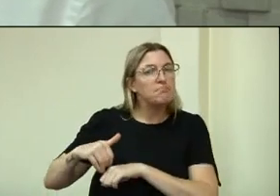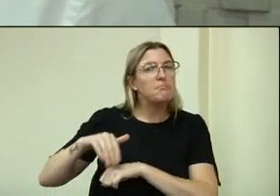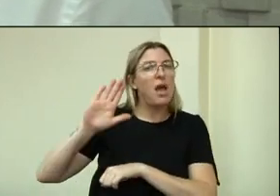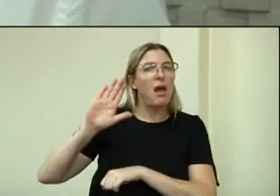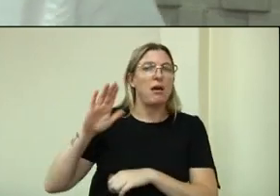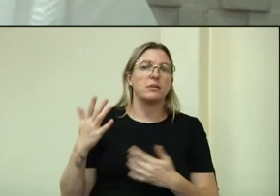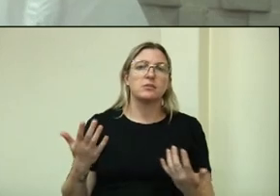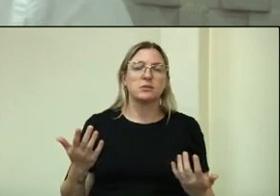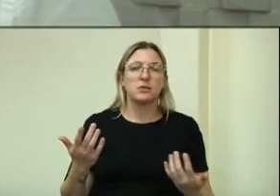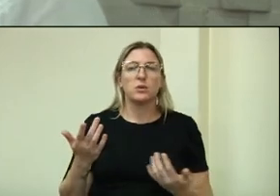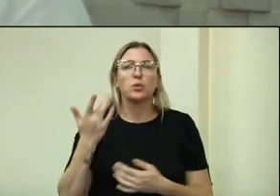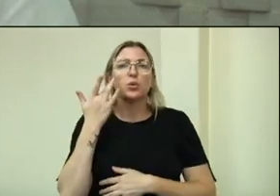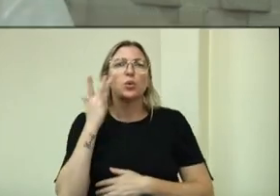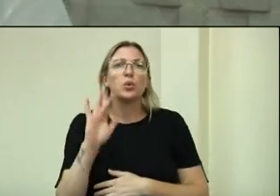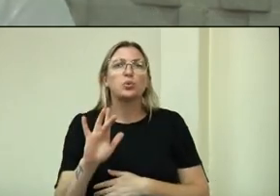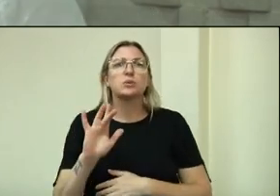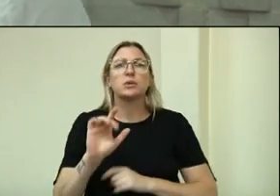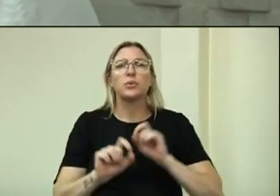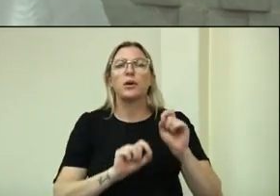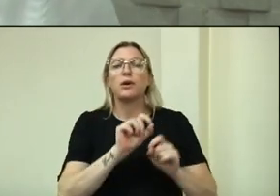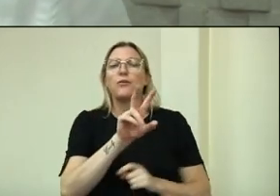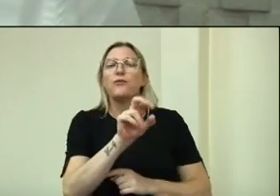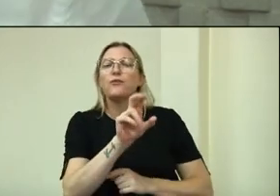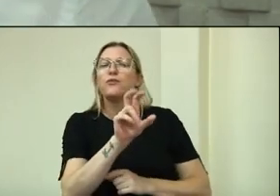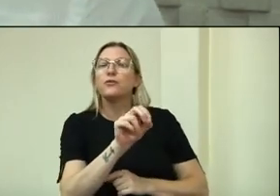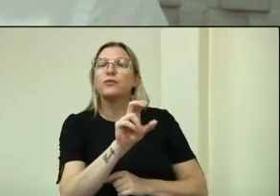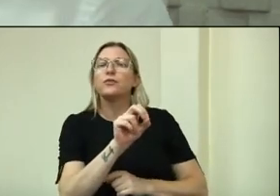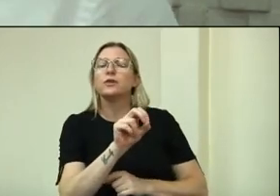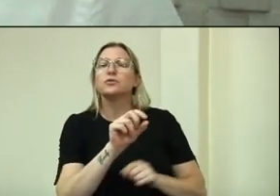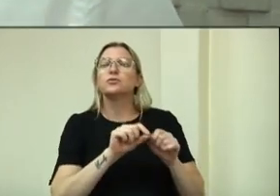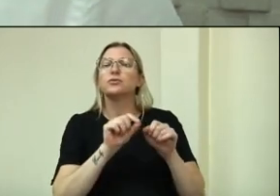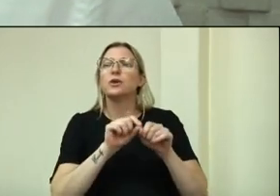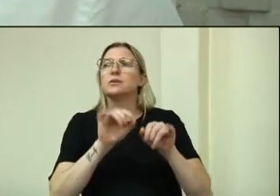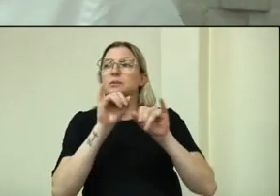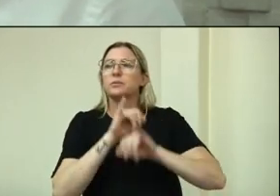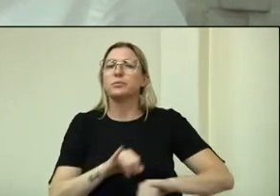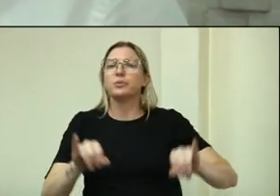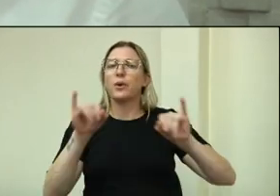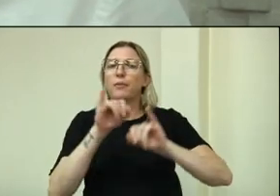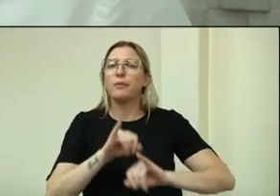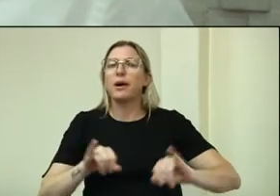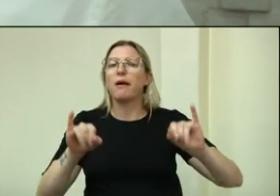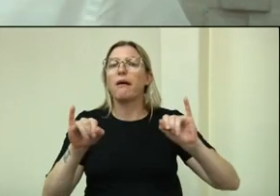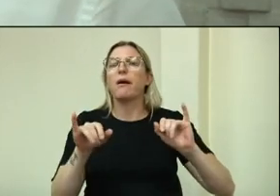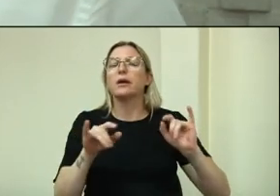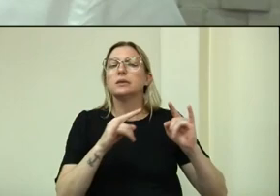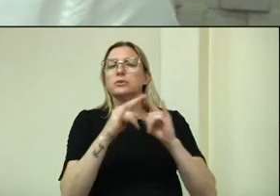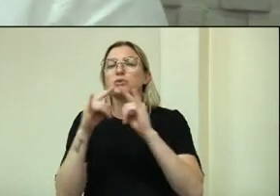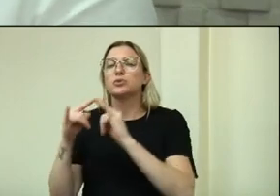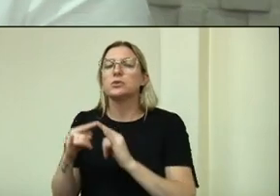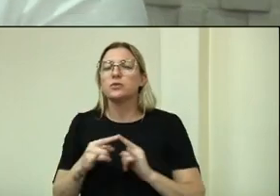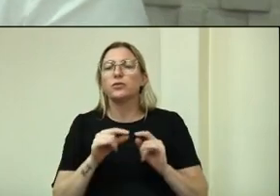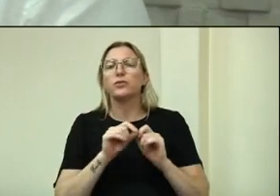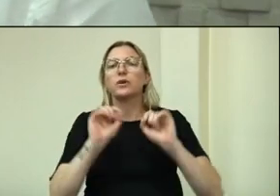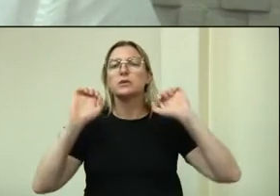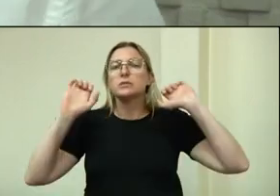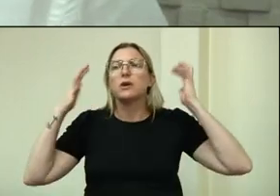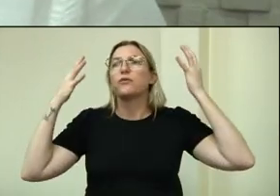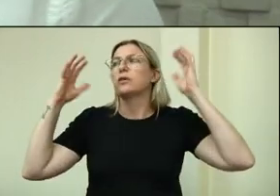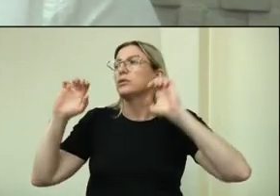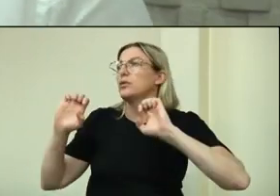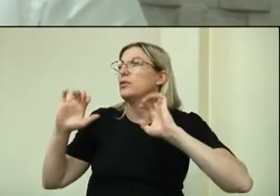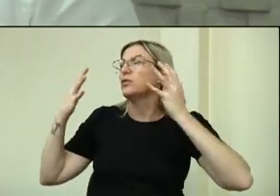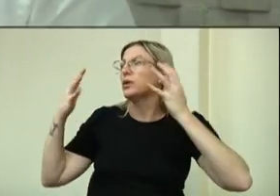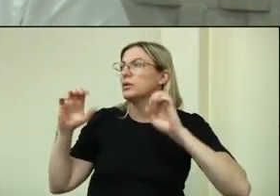se vai se deixar R$ mil para a propaganda, através do evento, aí as instituições vão fazendo grandes eventos na cidade, a